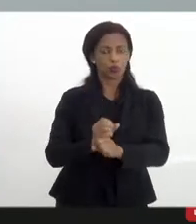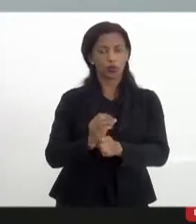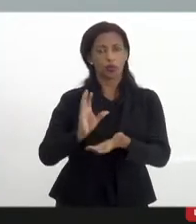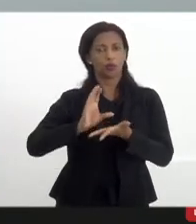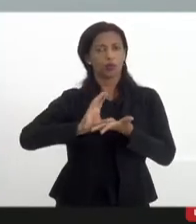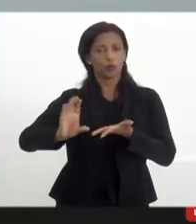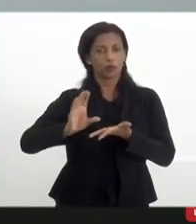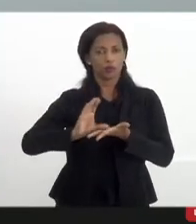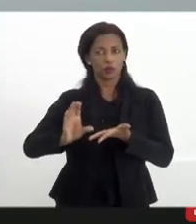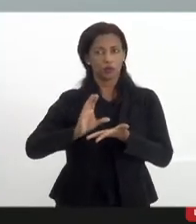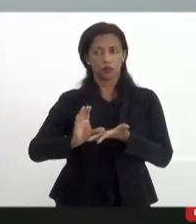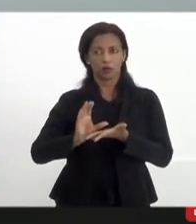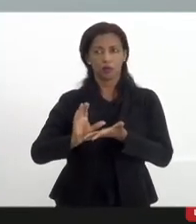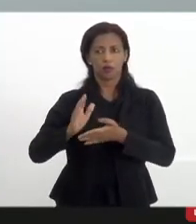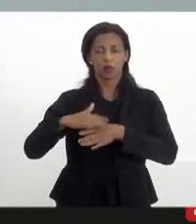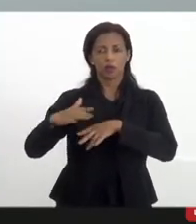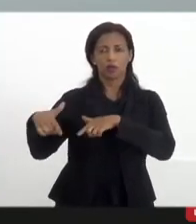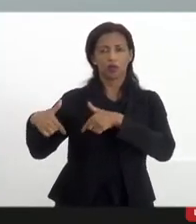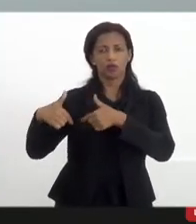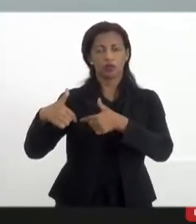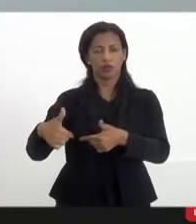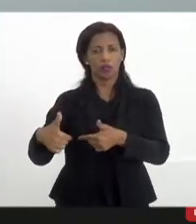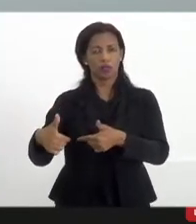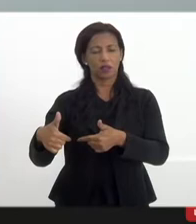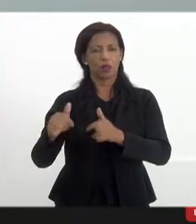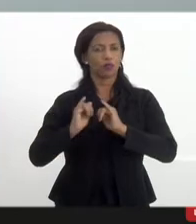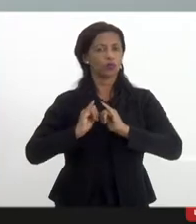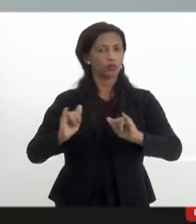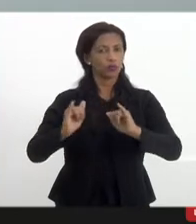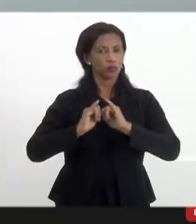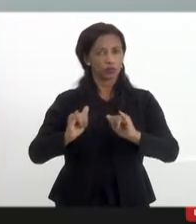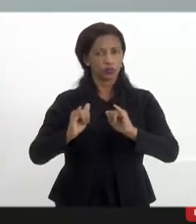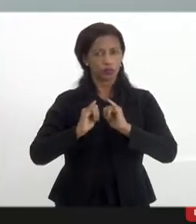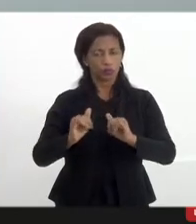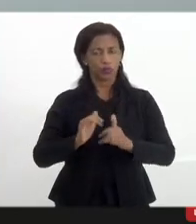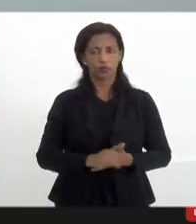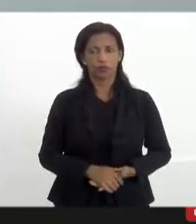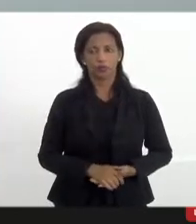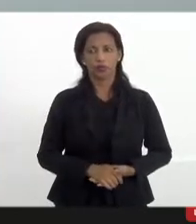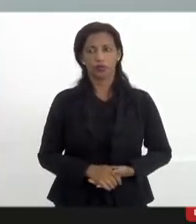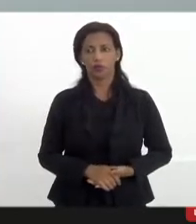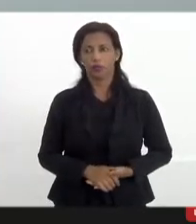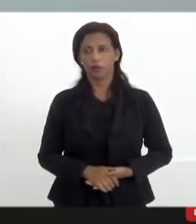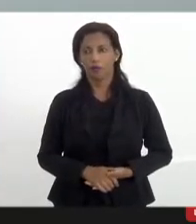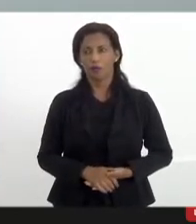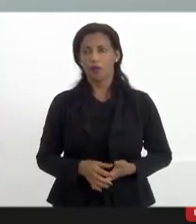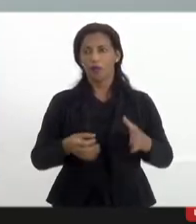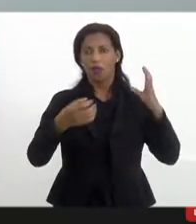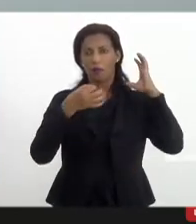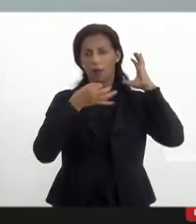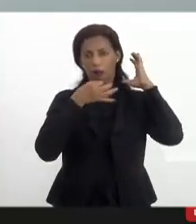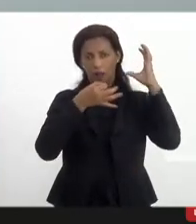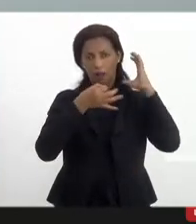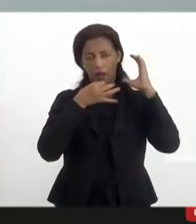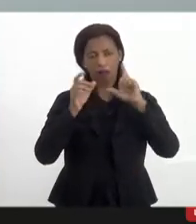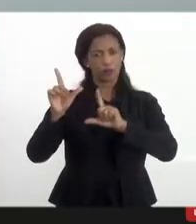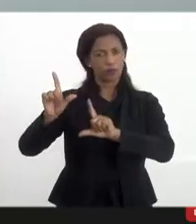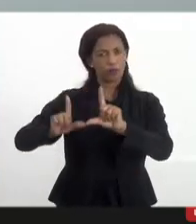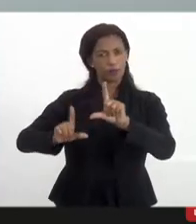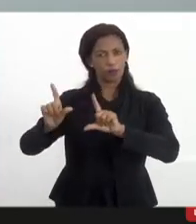destinadas à execução de campanhas institucionais de publicidade para rádios e TVs comunitárias.